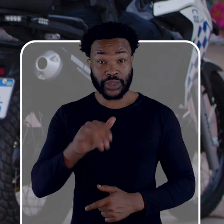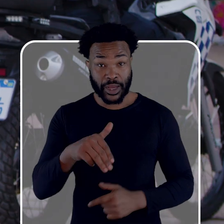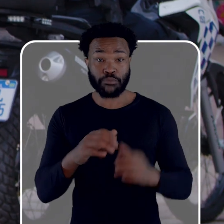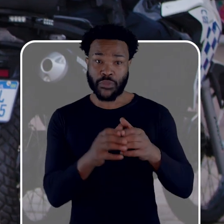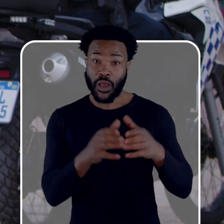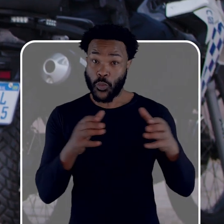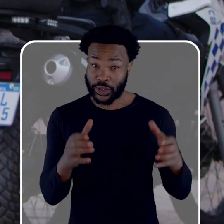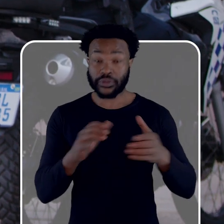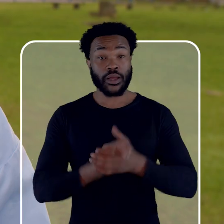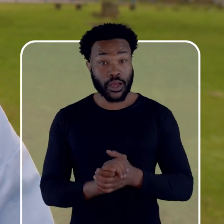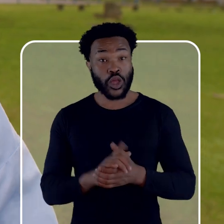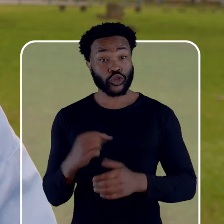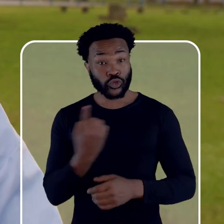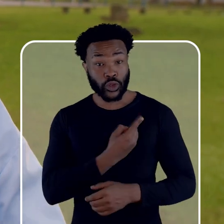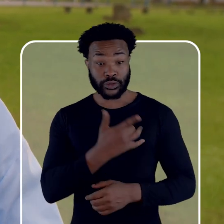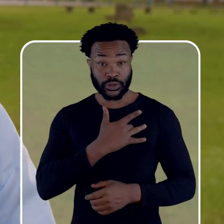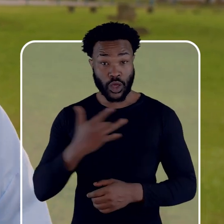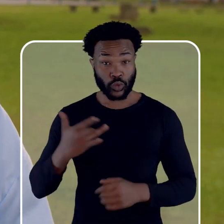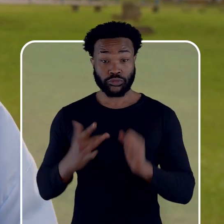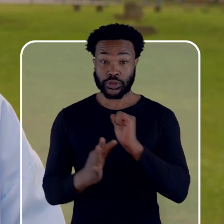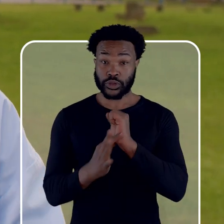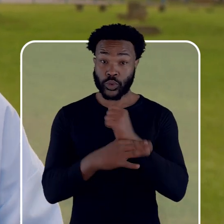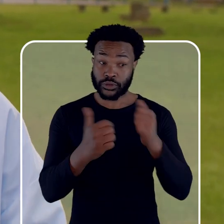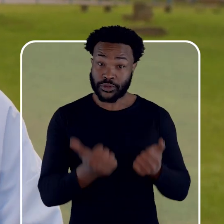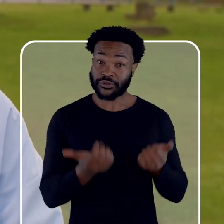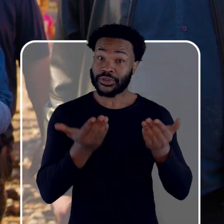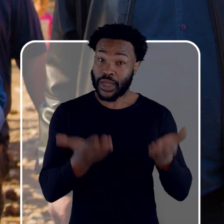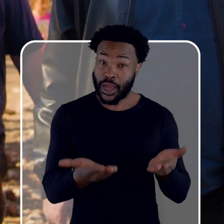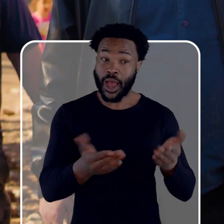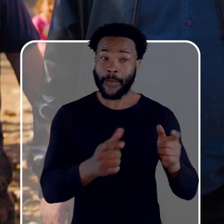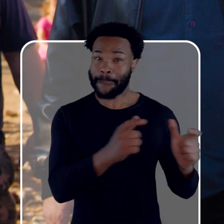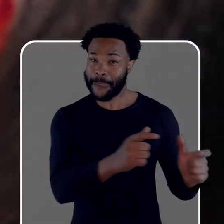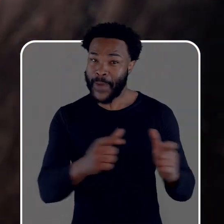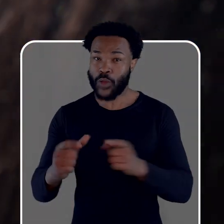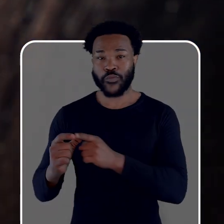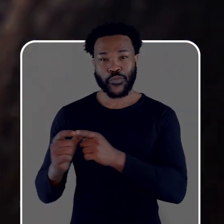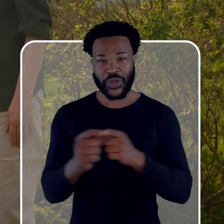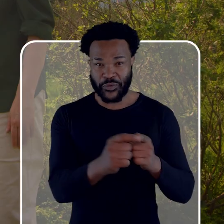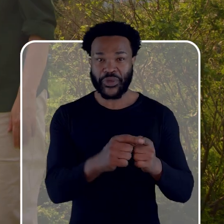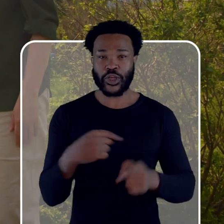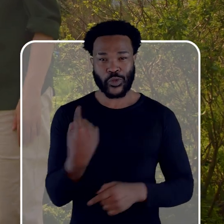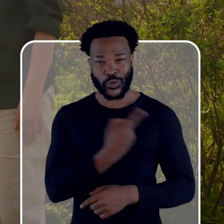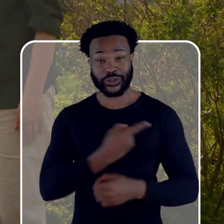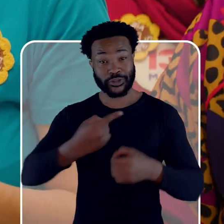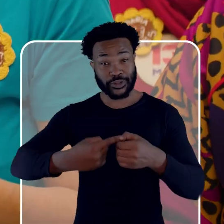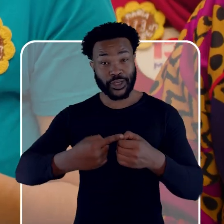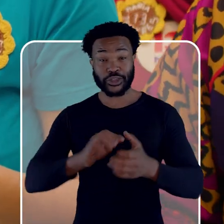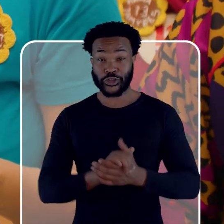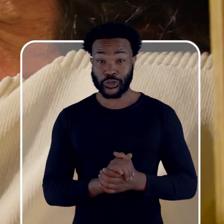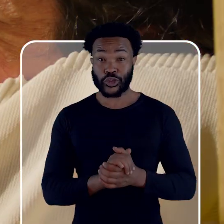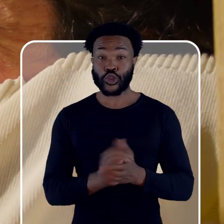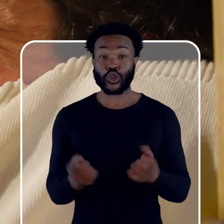efetivo da guarda municipal, vamos levar saúde e segurança aos bairros e comunidades da nossa